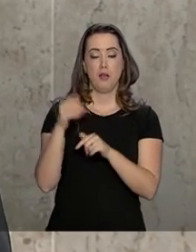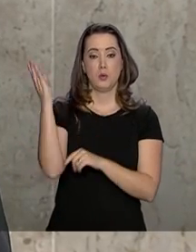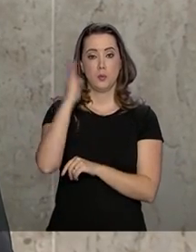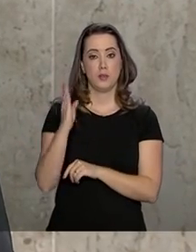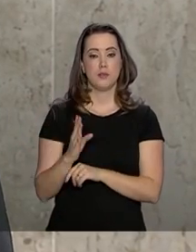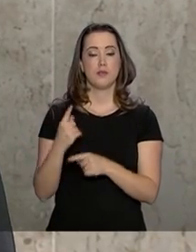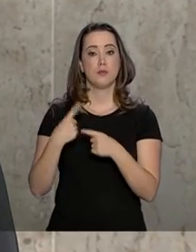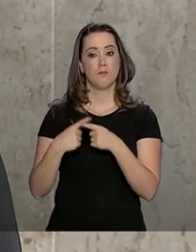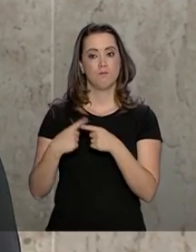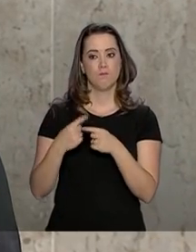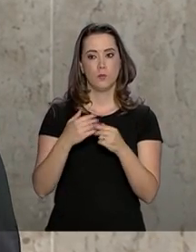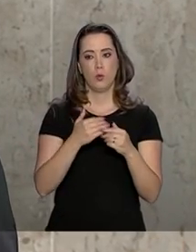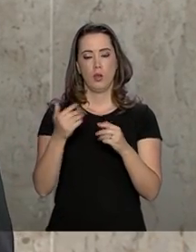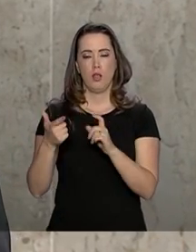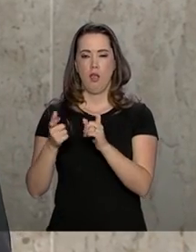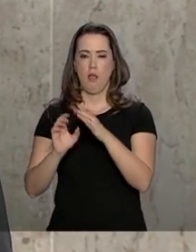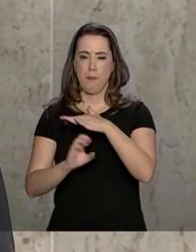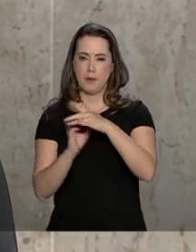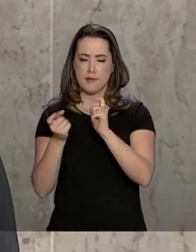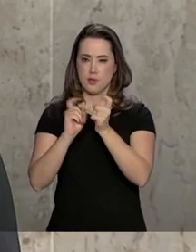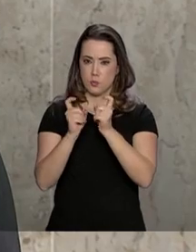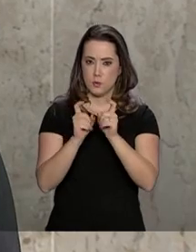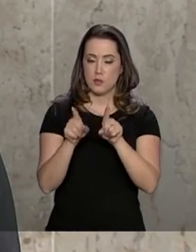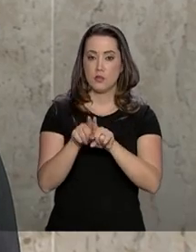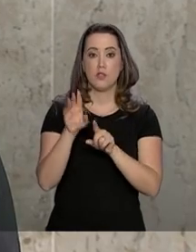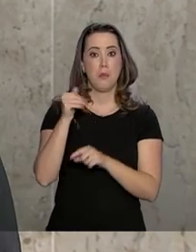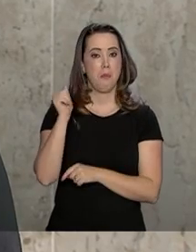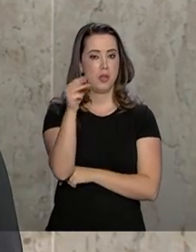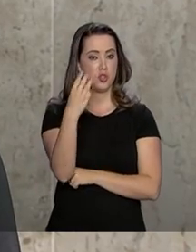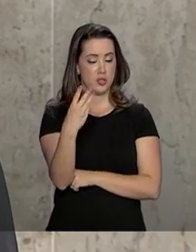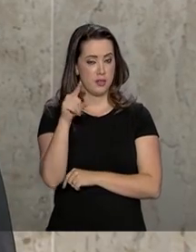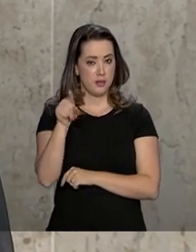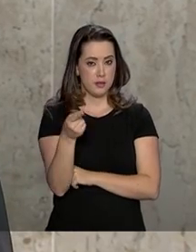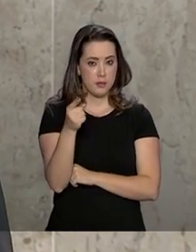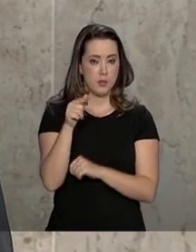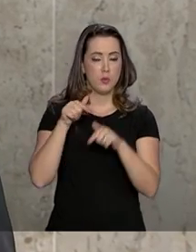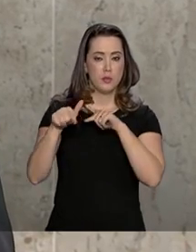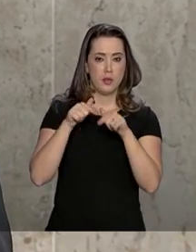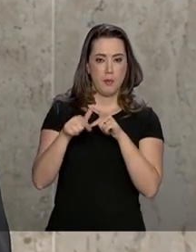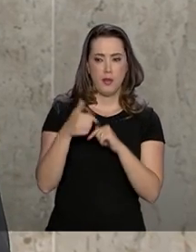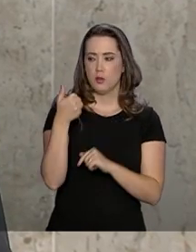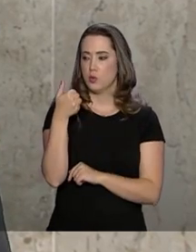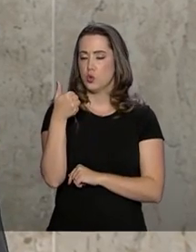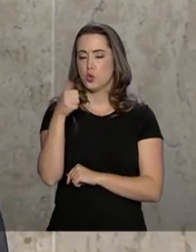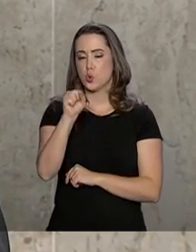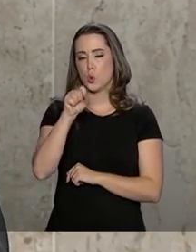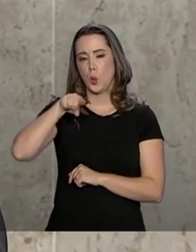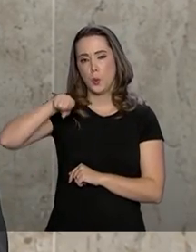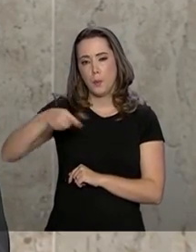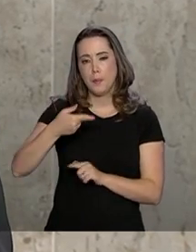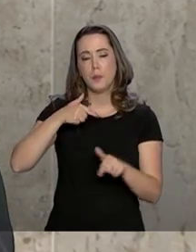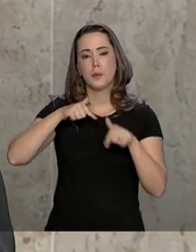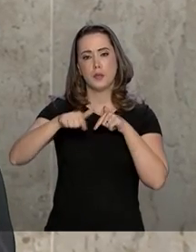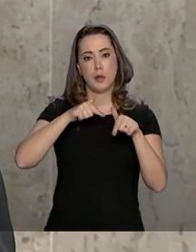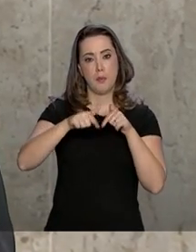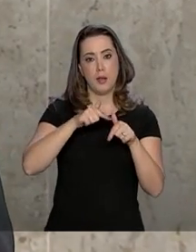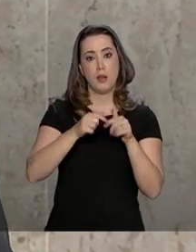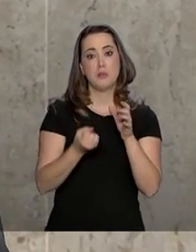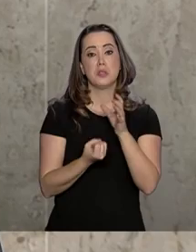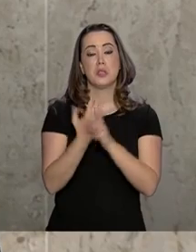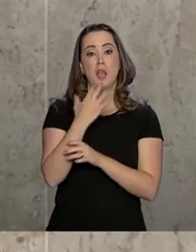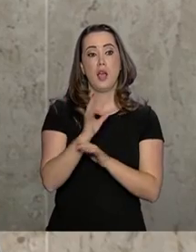São mais de 13 mil empregos diretos e cerca de 18 mil postos de trabalho gerados pelas terceirizadas.